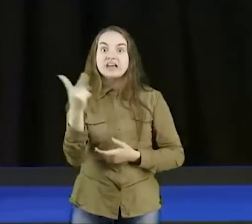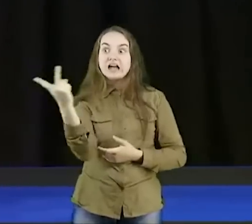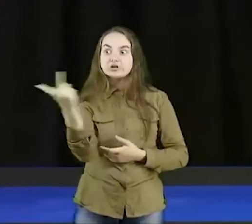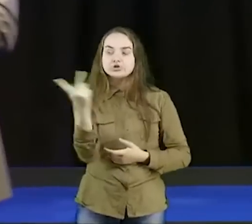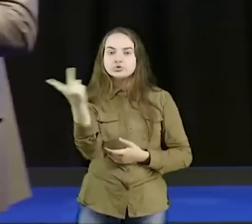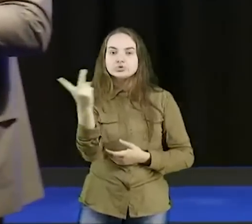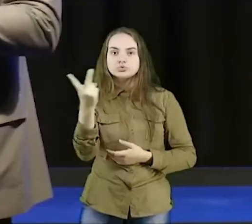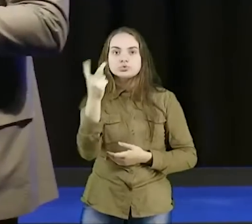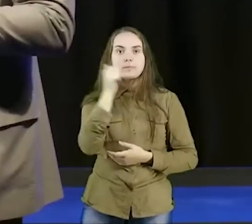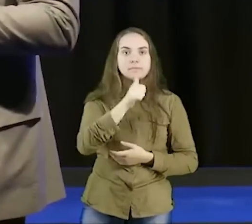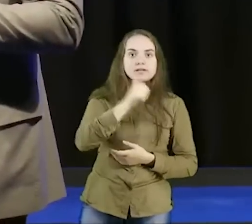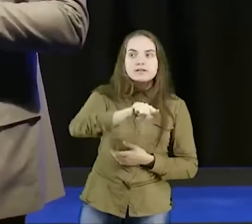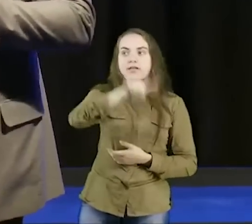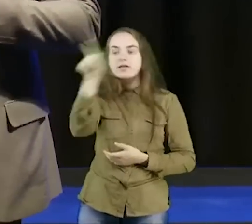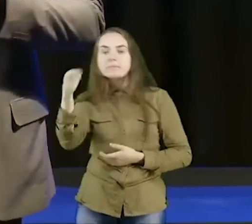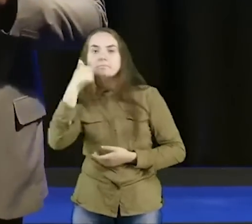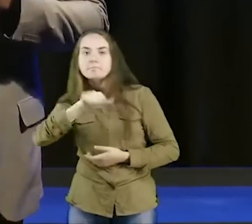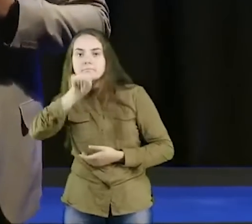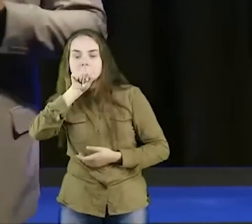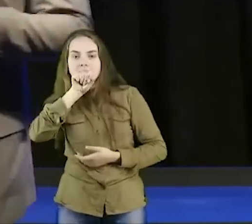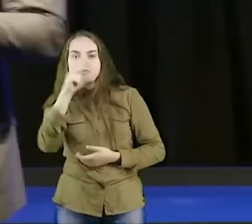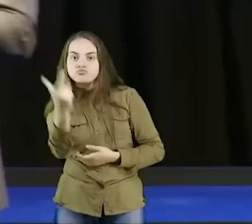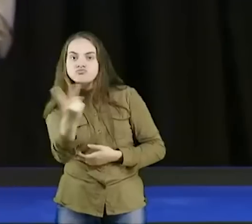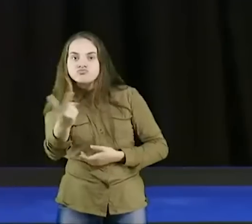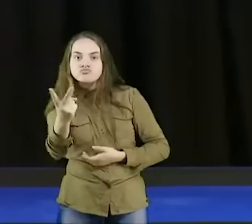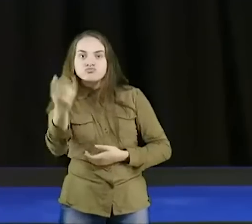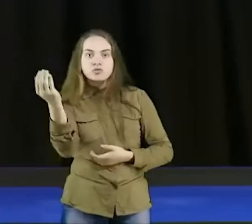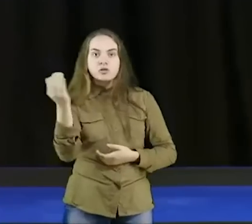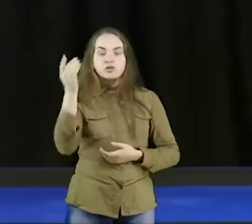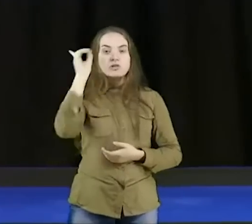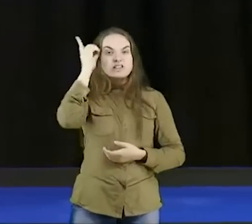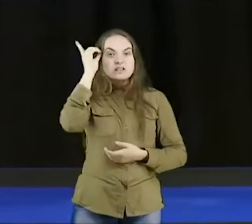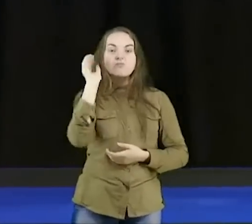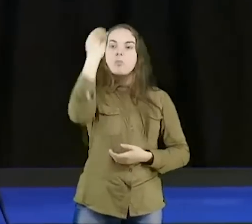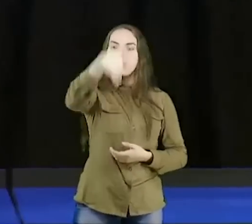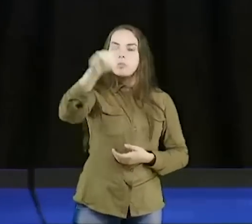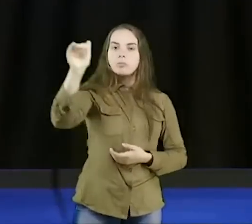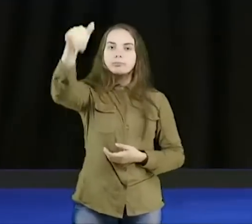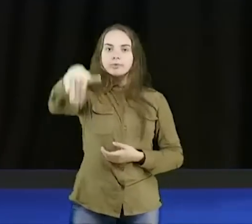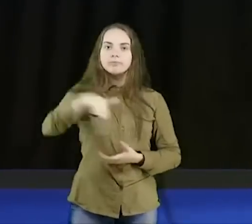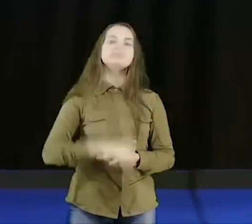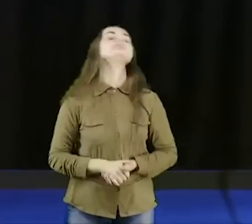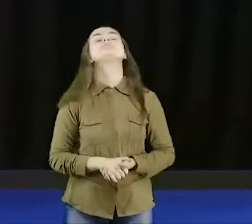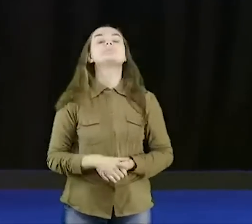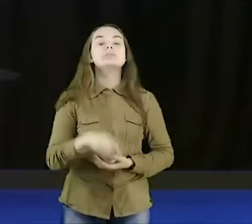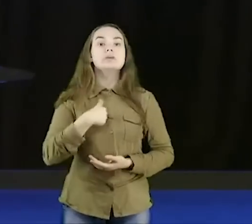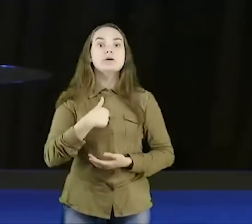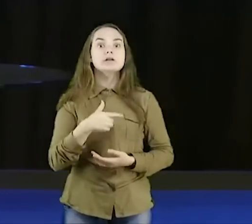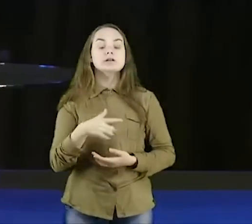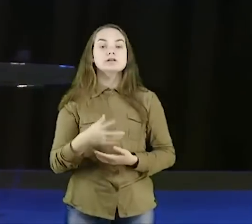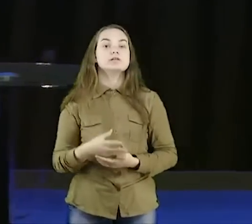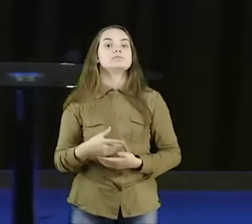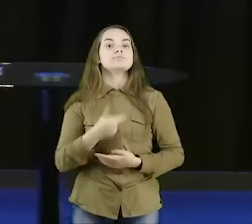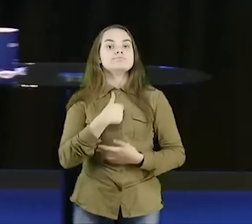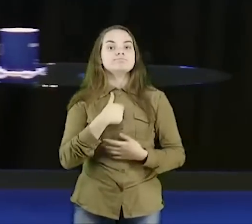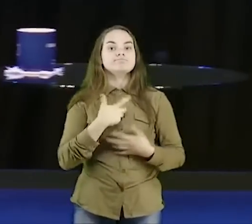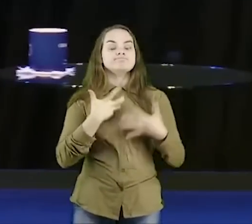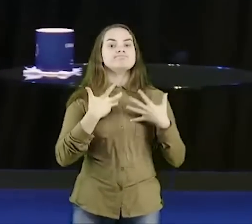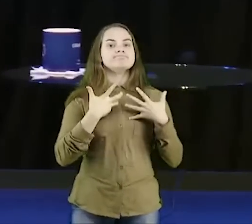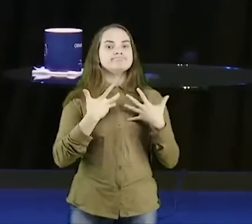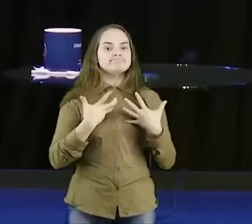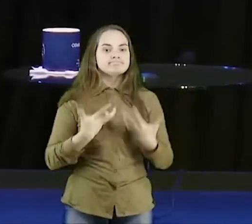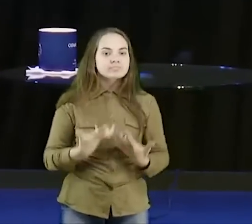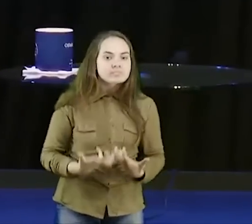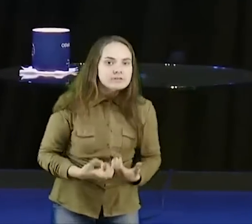ficava endemoniada, então, era um processo, custoso para mim, e era um processo, custoso, para o meu time, de intercessão,